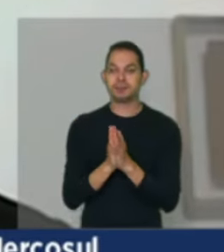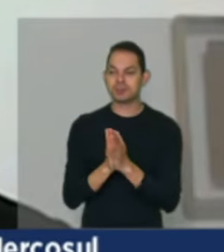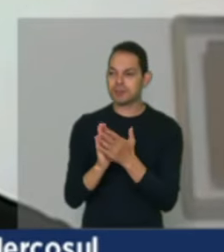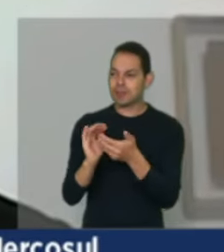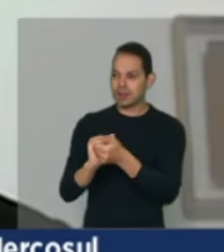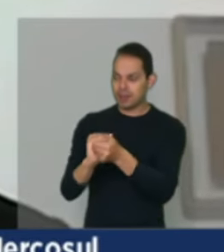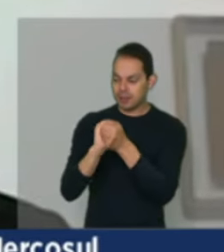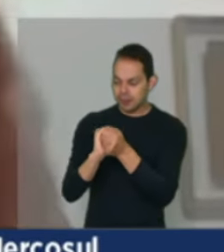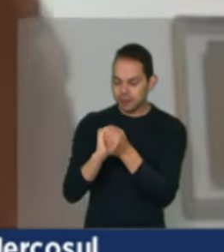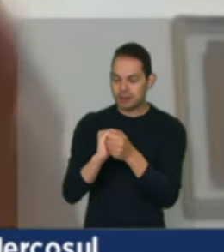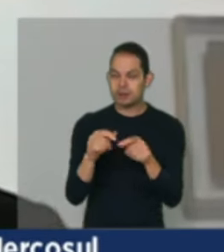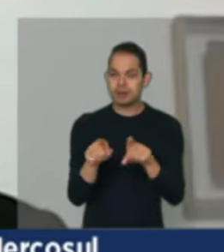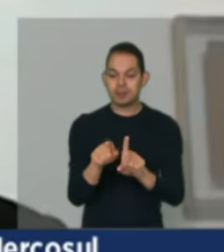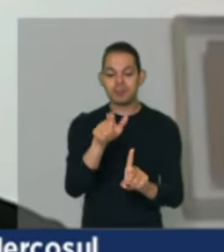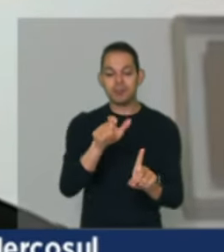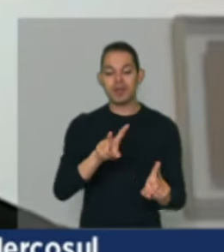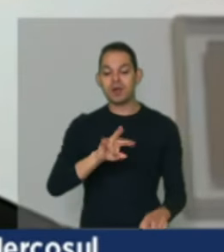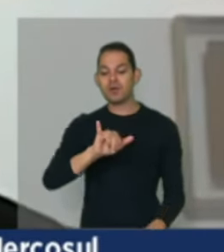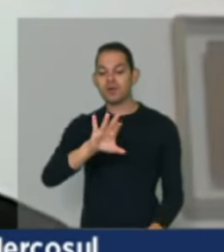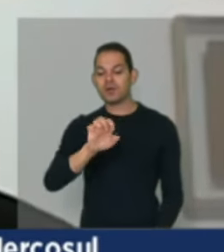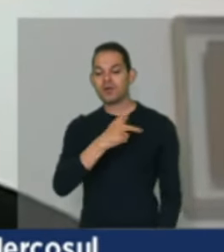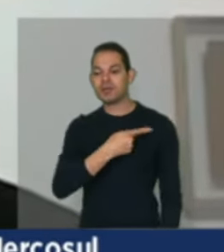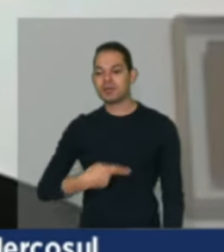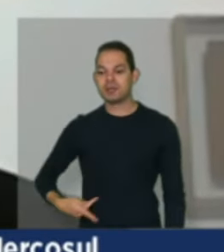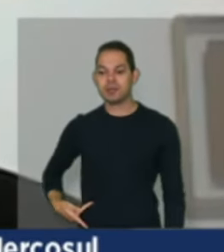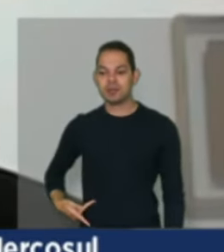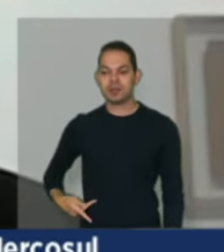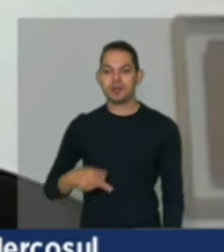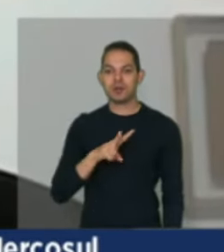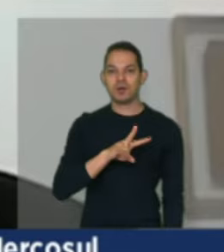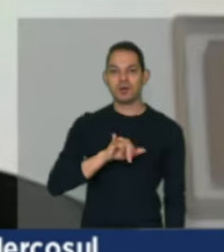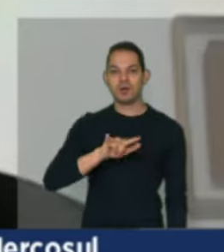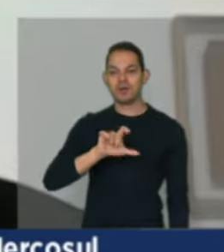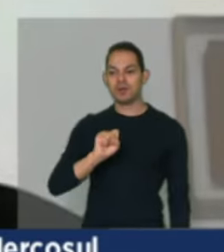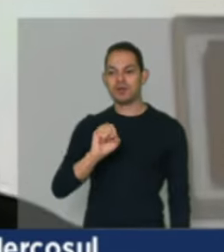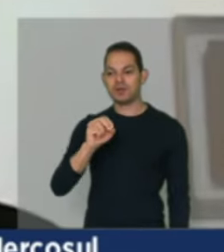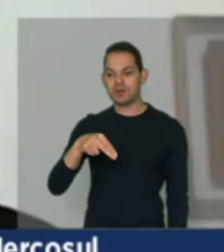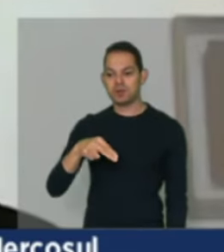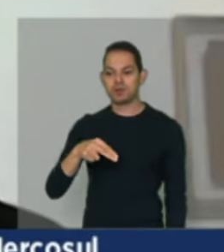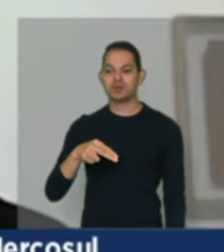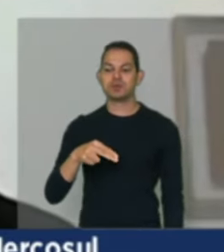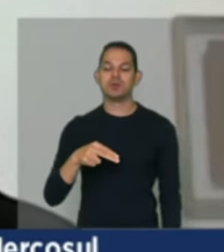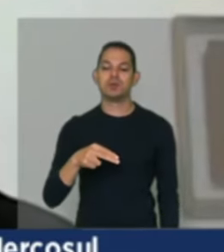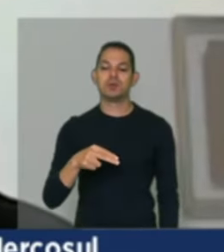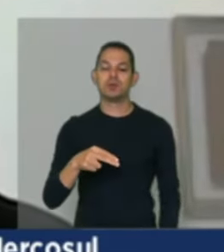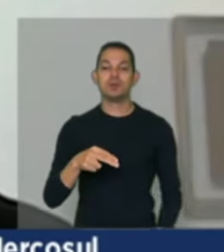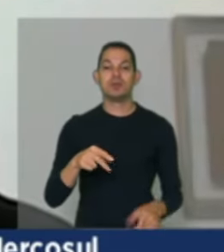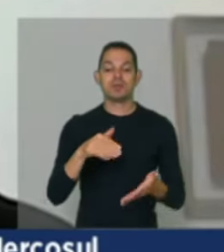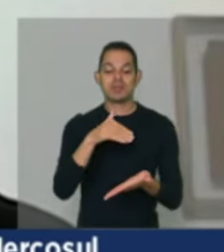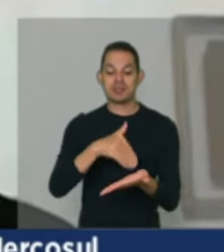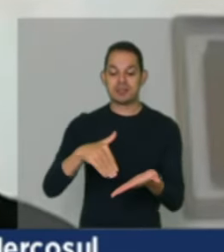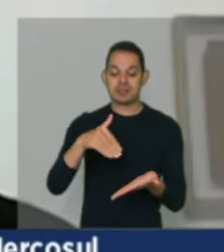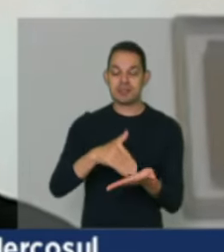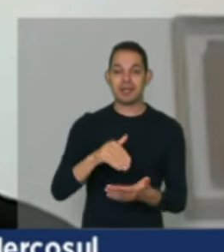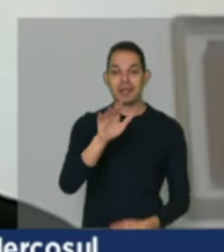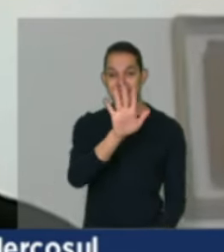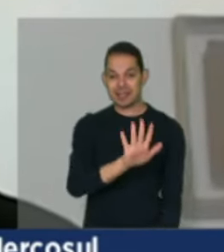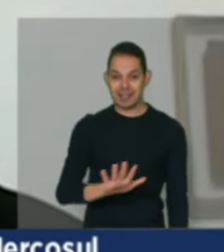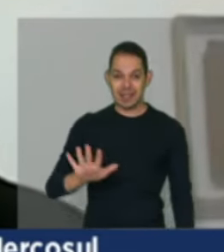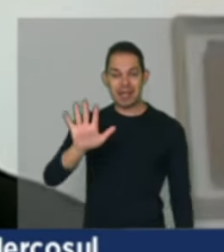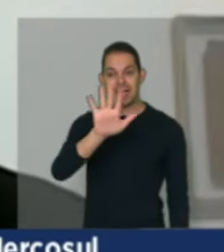também o vice-presidente Wilson da FETAEM, o secretário-geral da Frente,